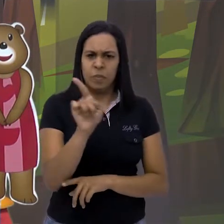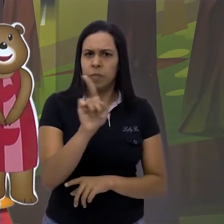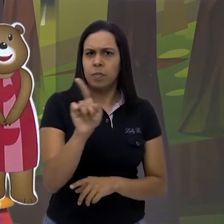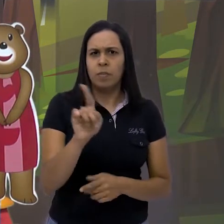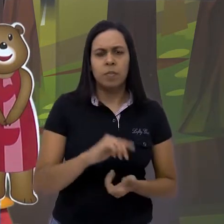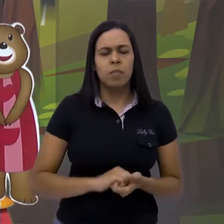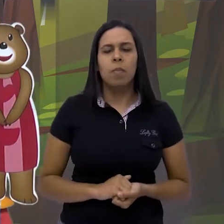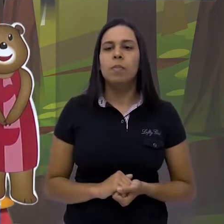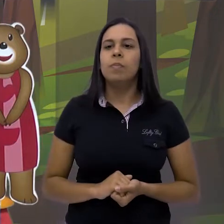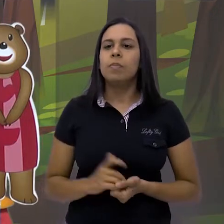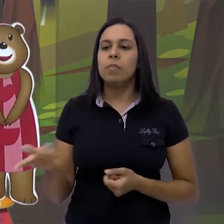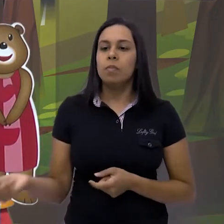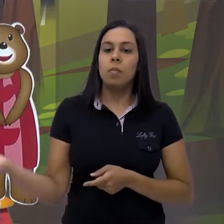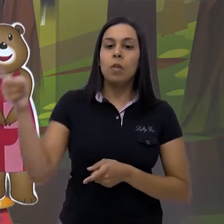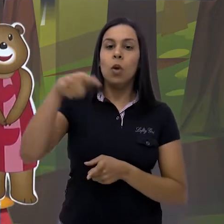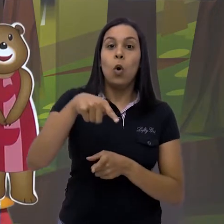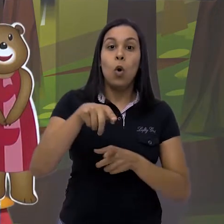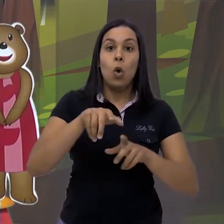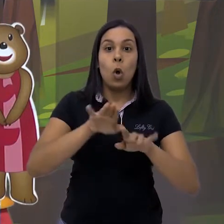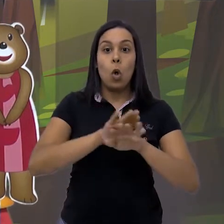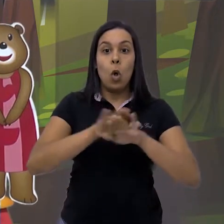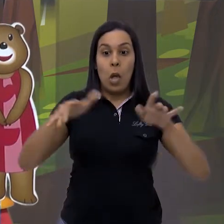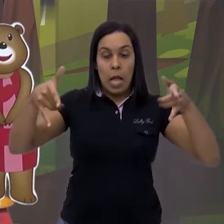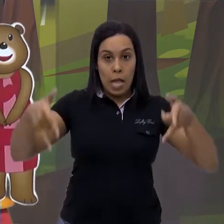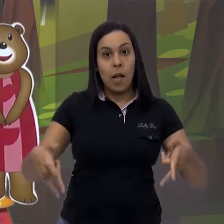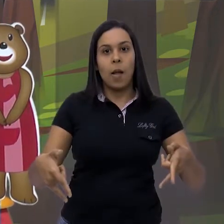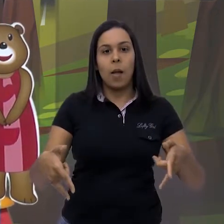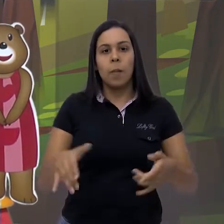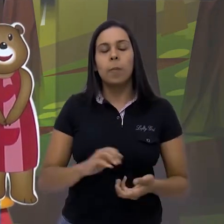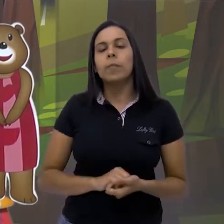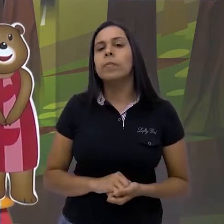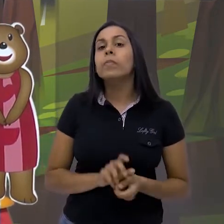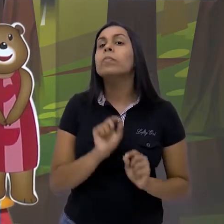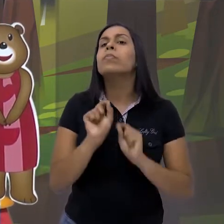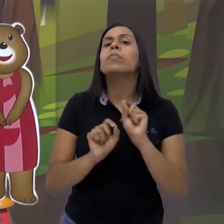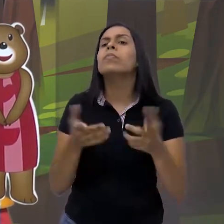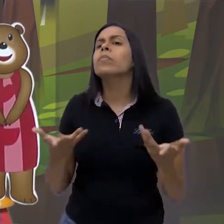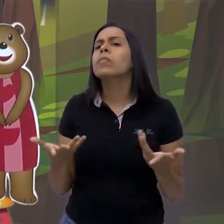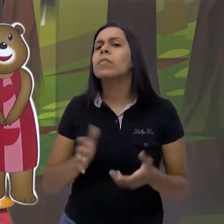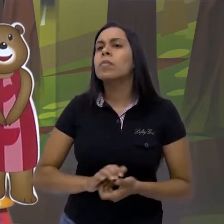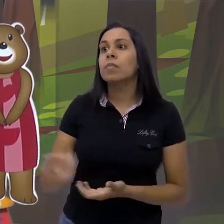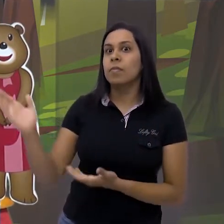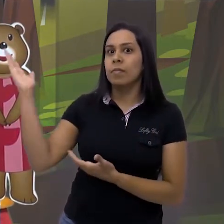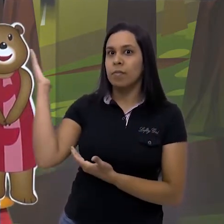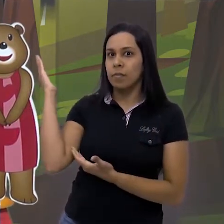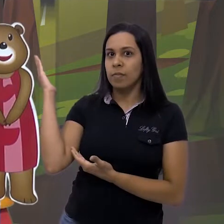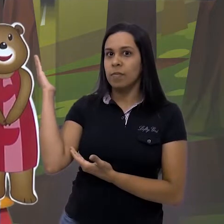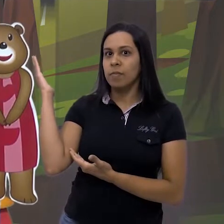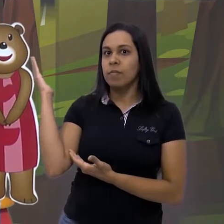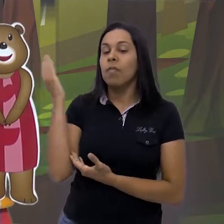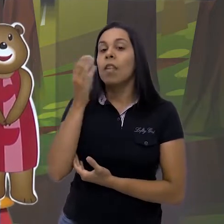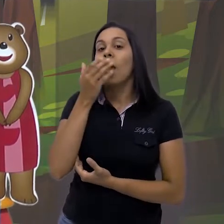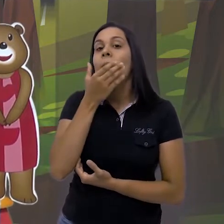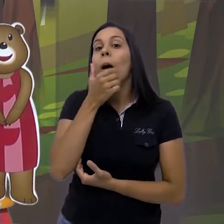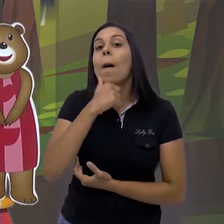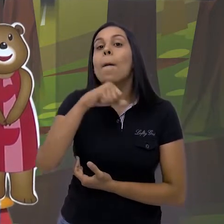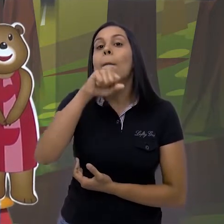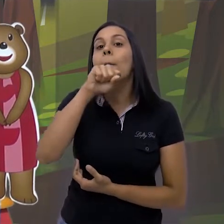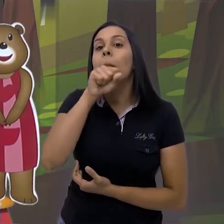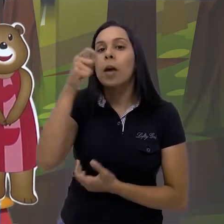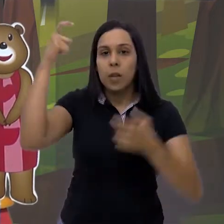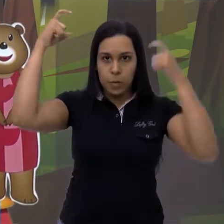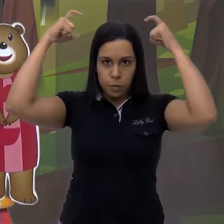Não satisfeita, foi para a outra cama. A cama média. Que é a cama, ó, da mamãe urso.